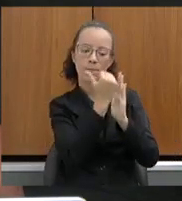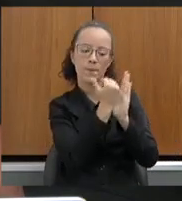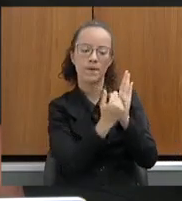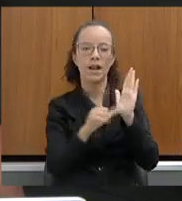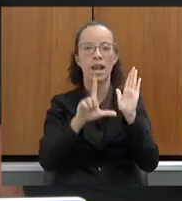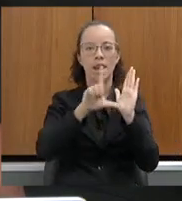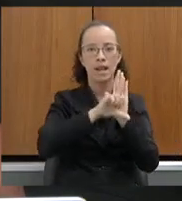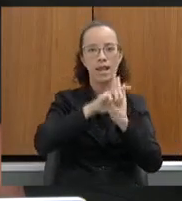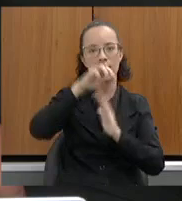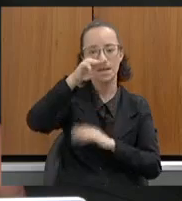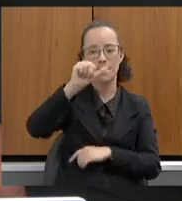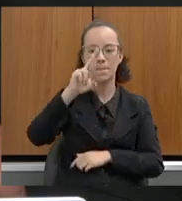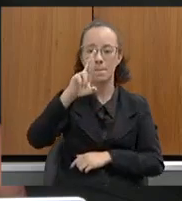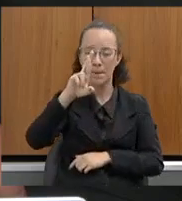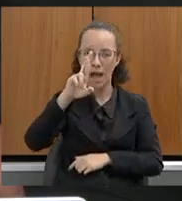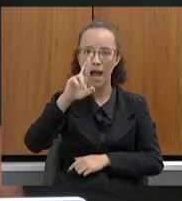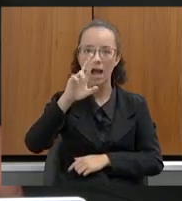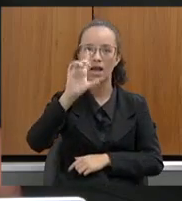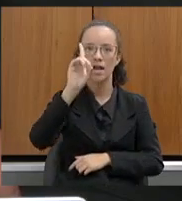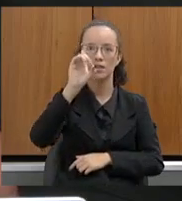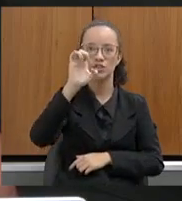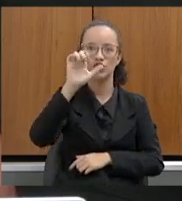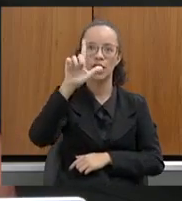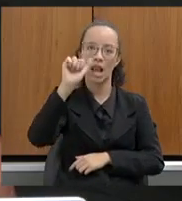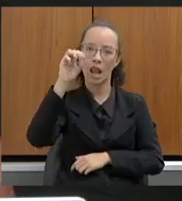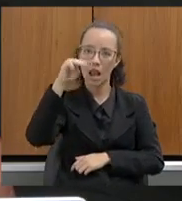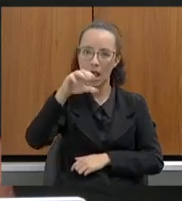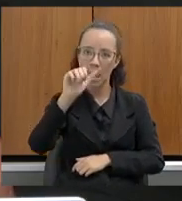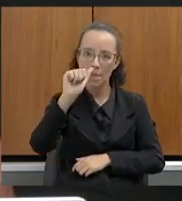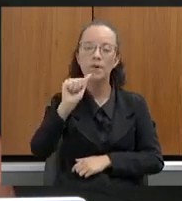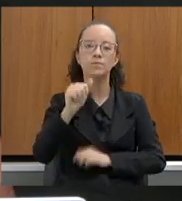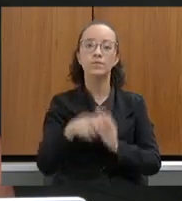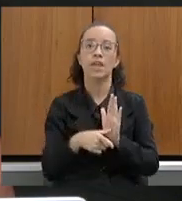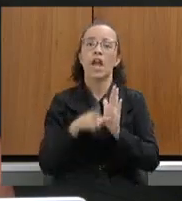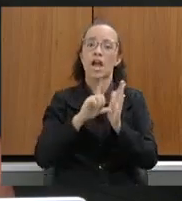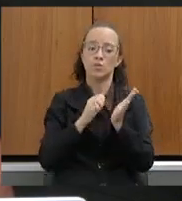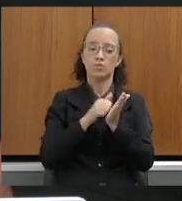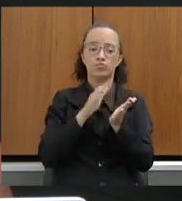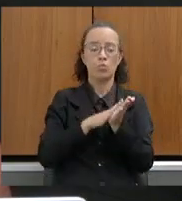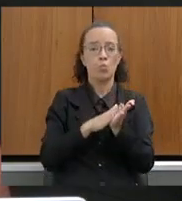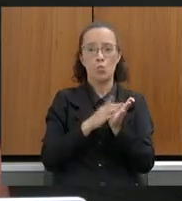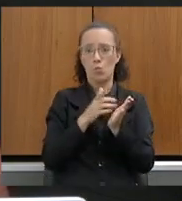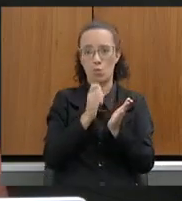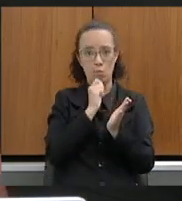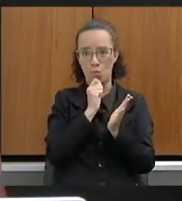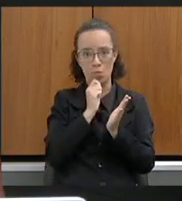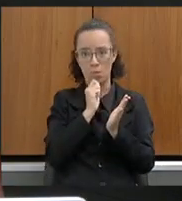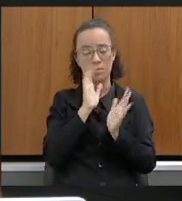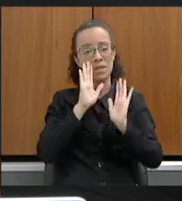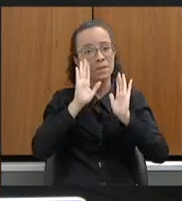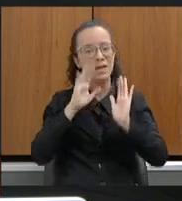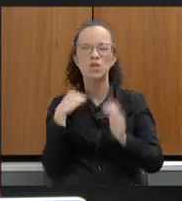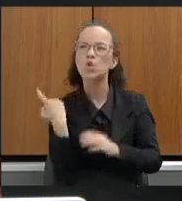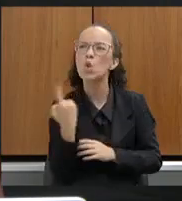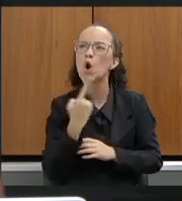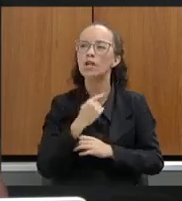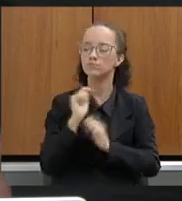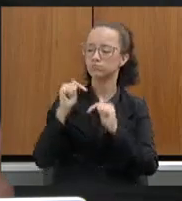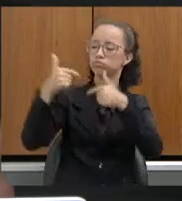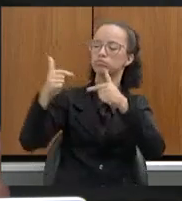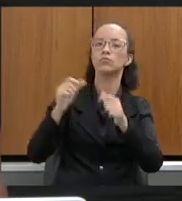Lei Mar de Lama Nunca Mais. Nós não tínhamos isso previsto no decreto de multas administrativas, o que nos levava sempre a ações